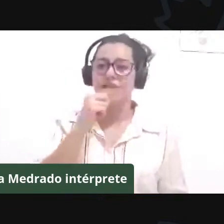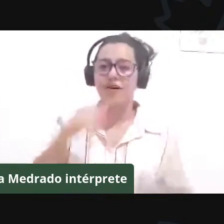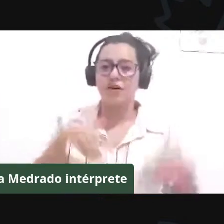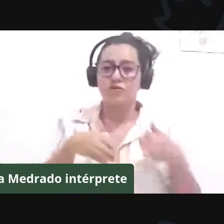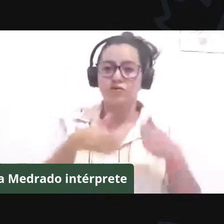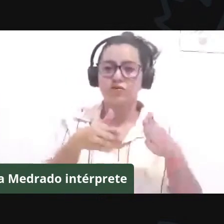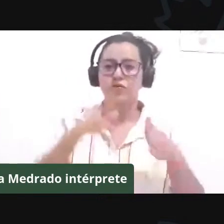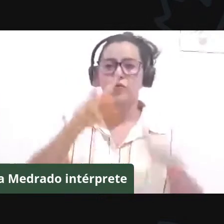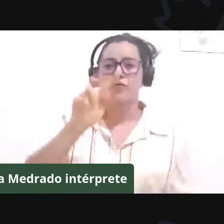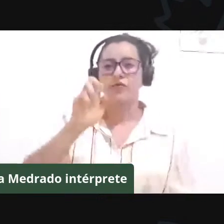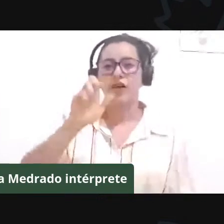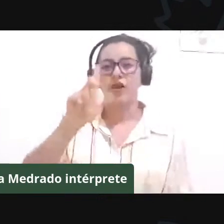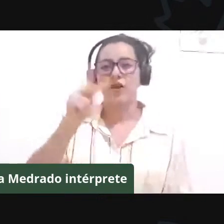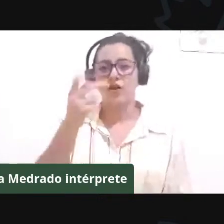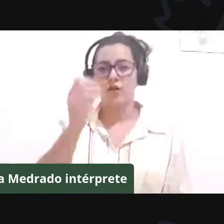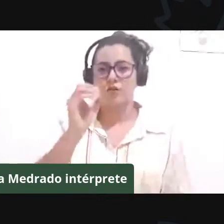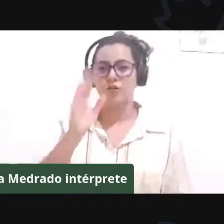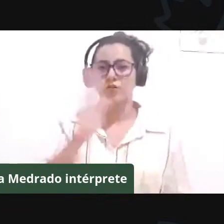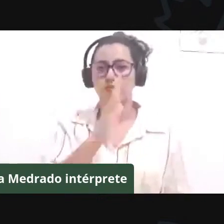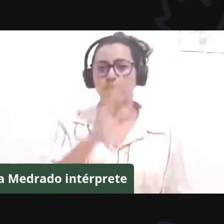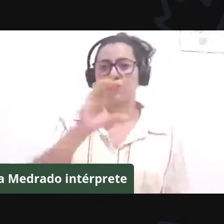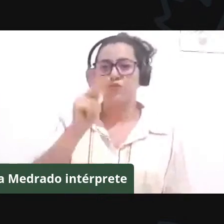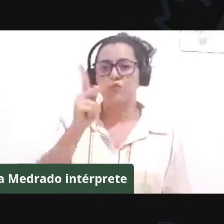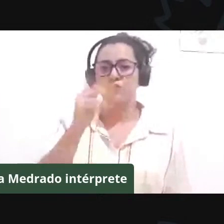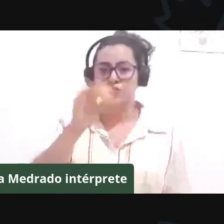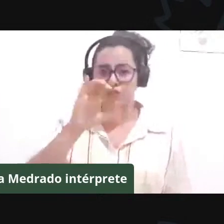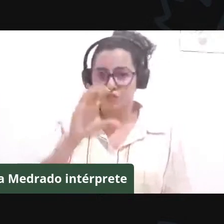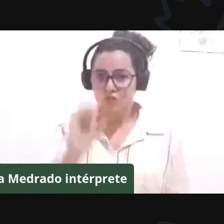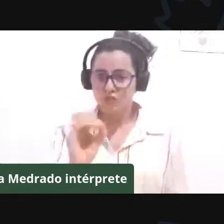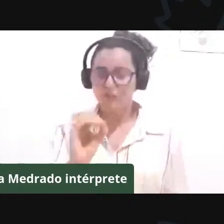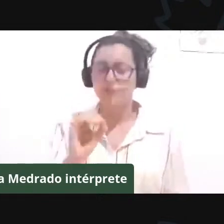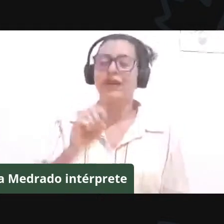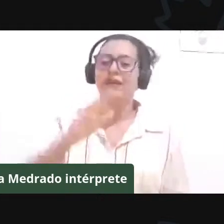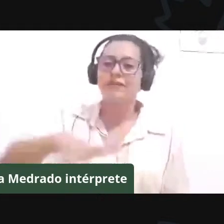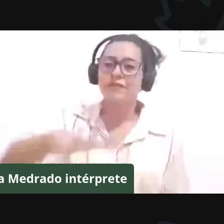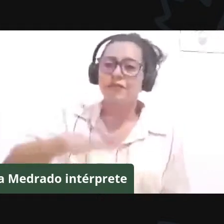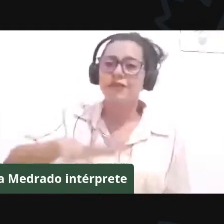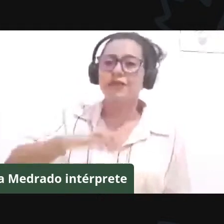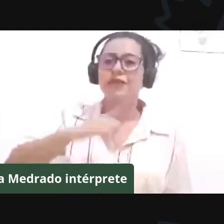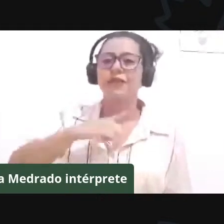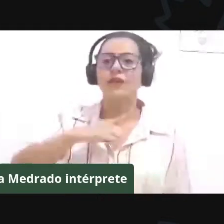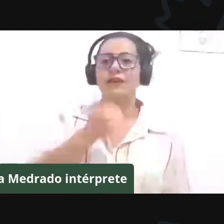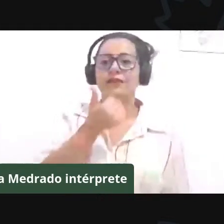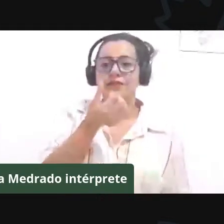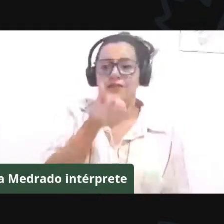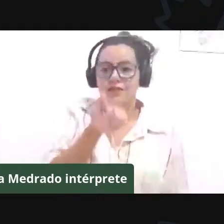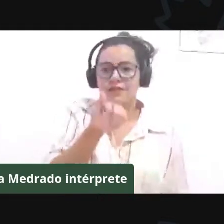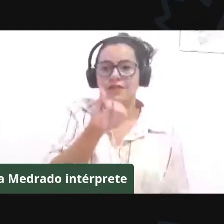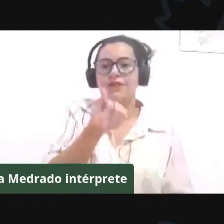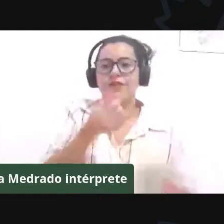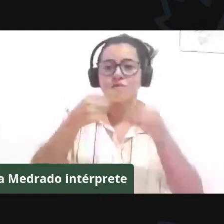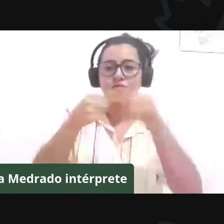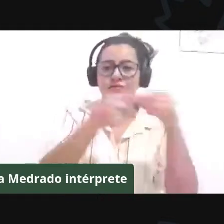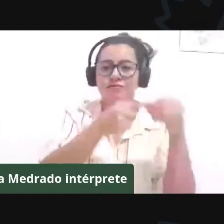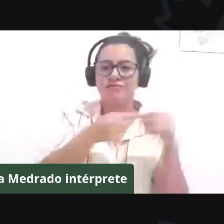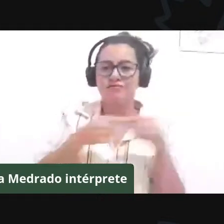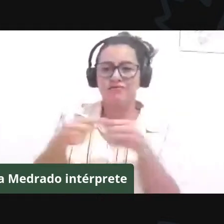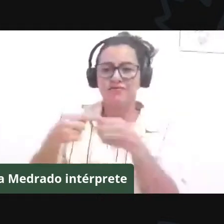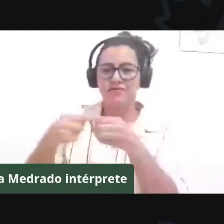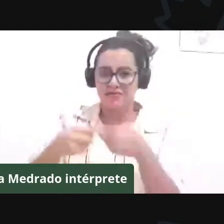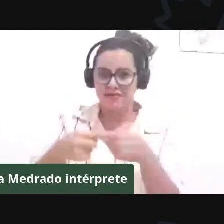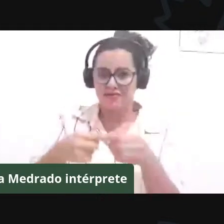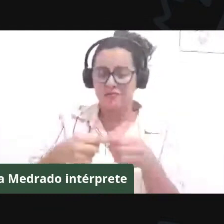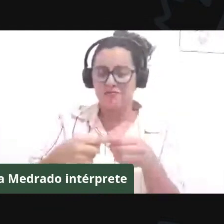Esse território é constituído por 16 municípios e nós